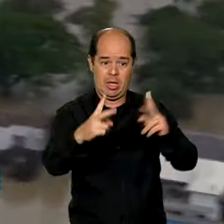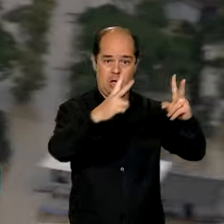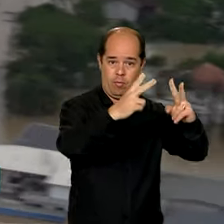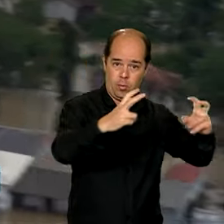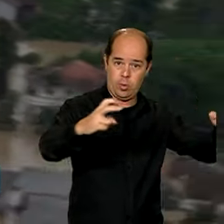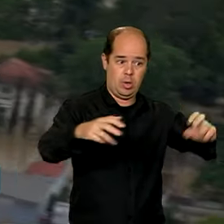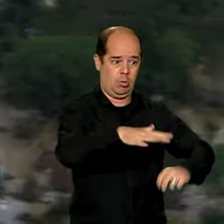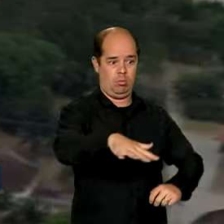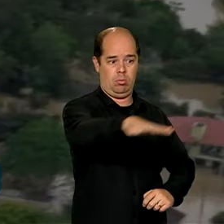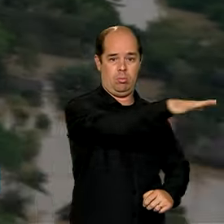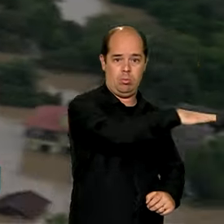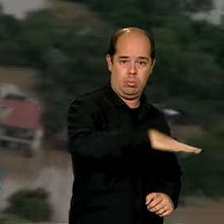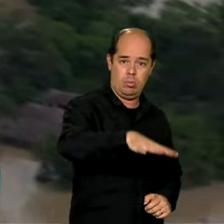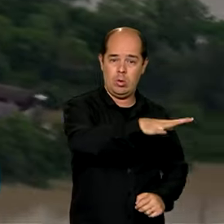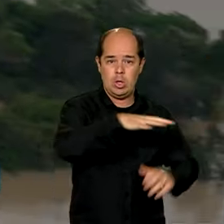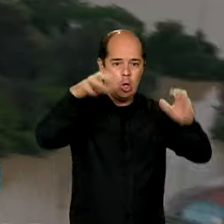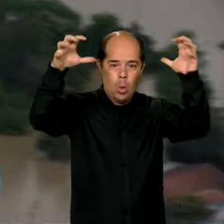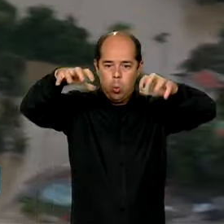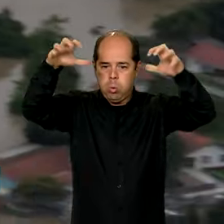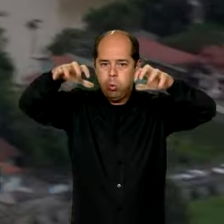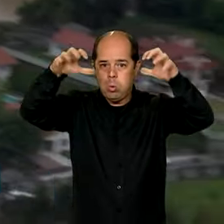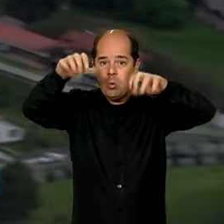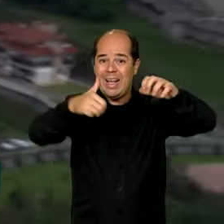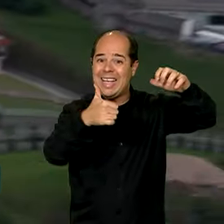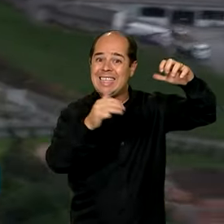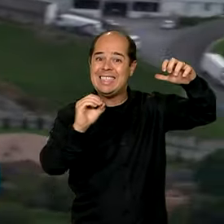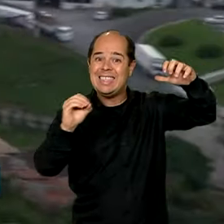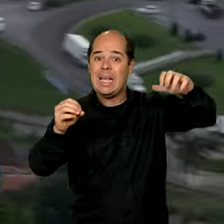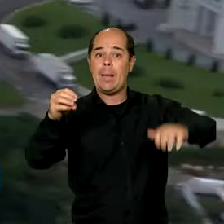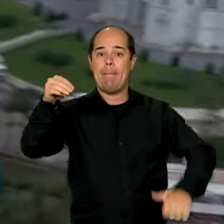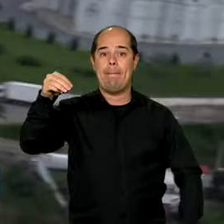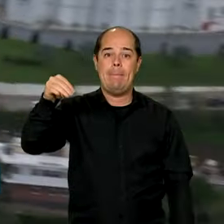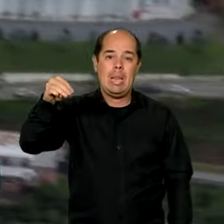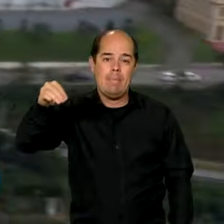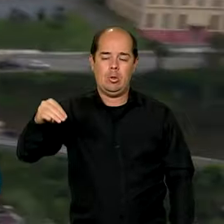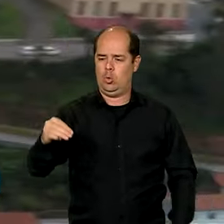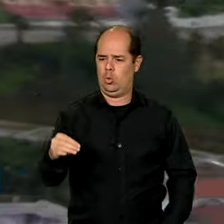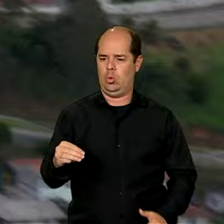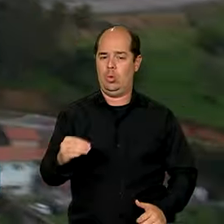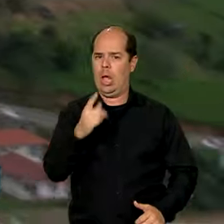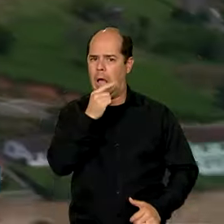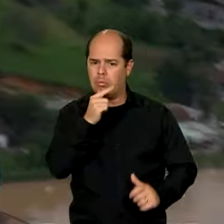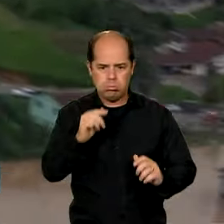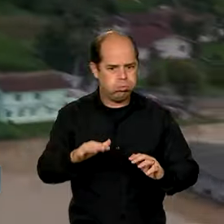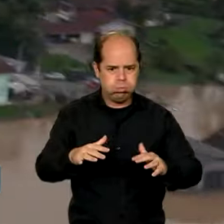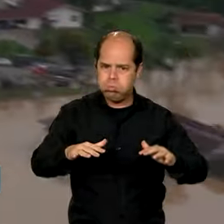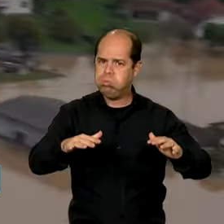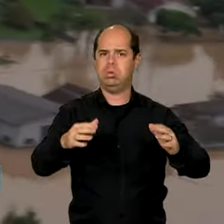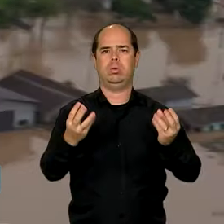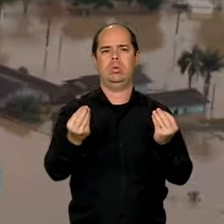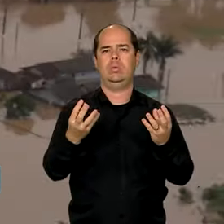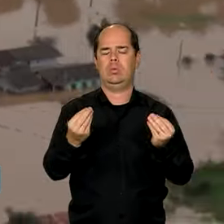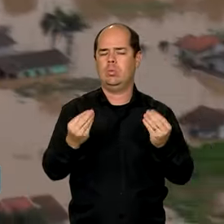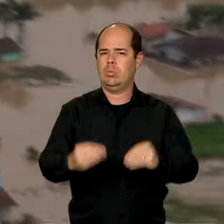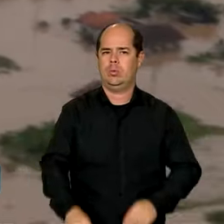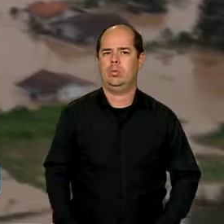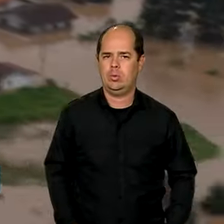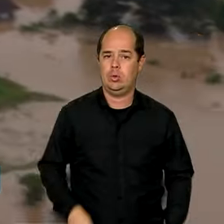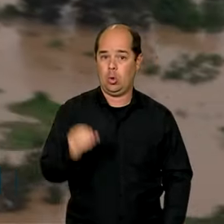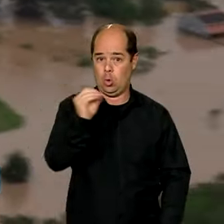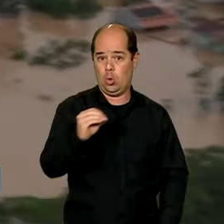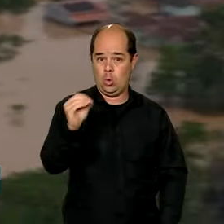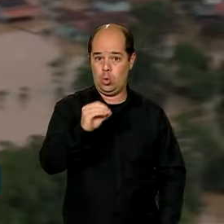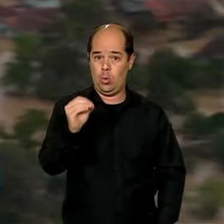deve alcançar 100 milímetros durante este feriado. A média esperada para todo o mês de outubro é de até